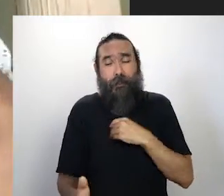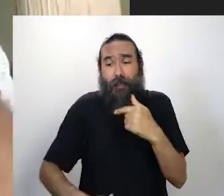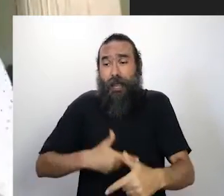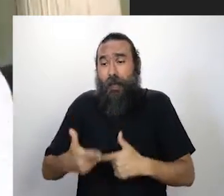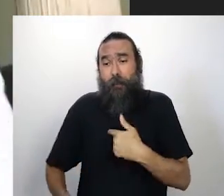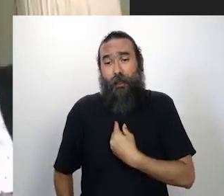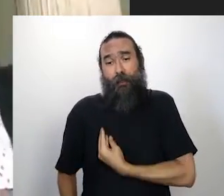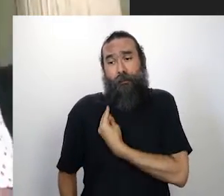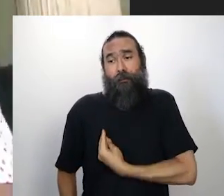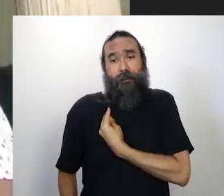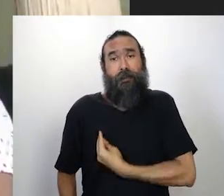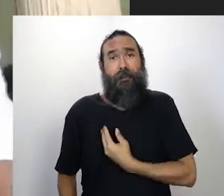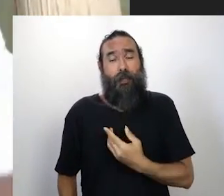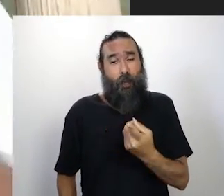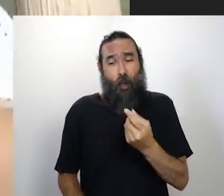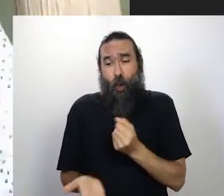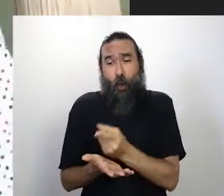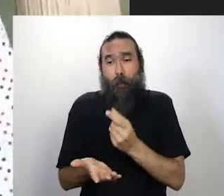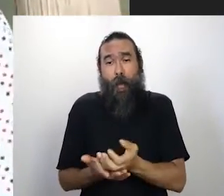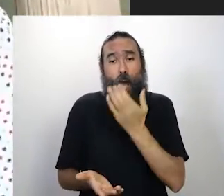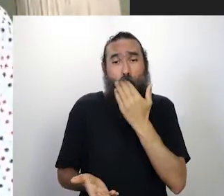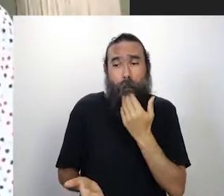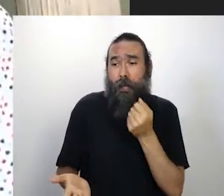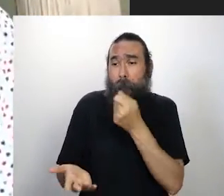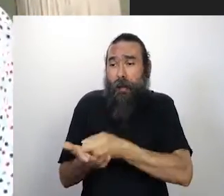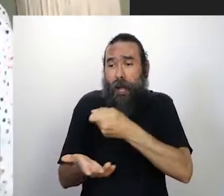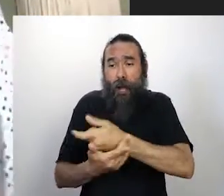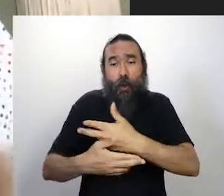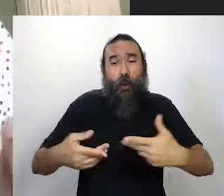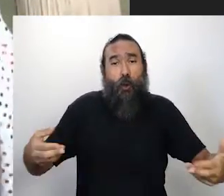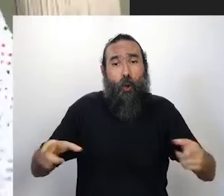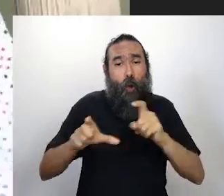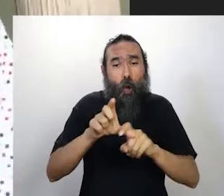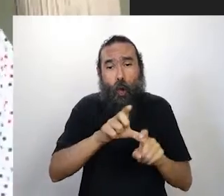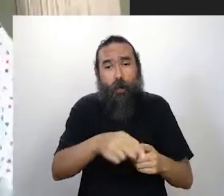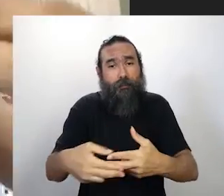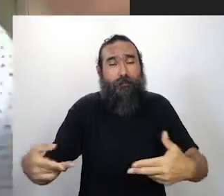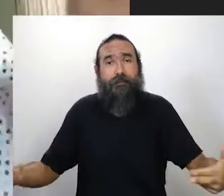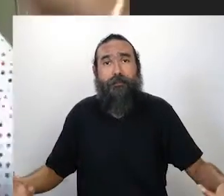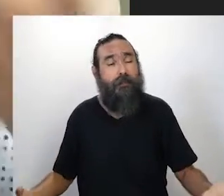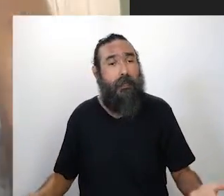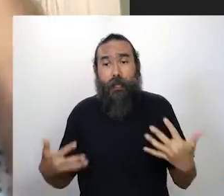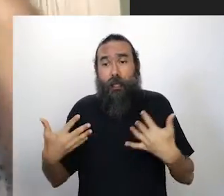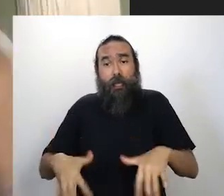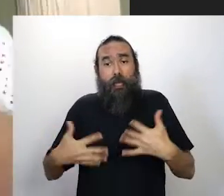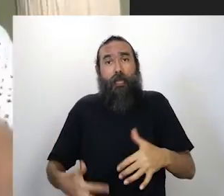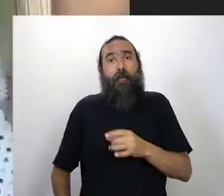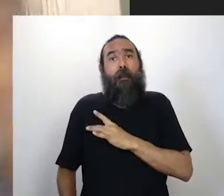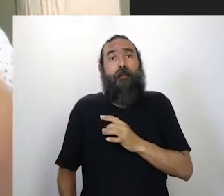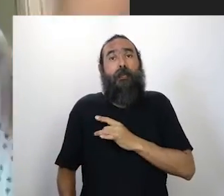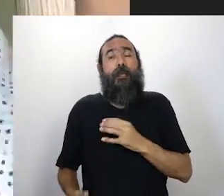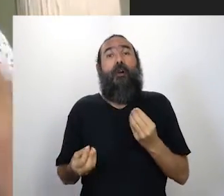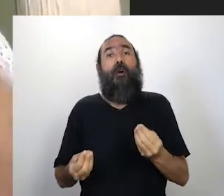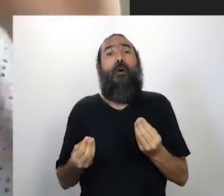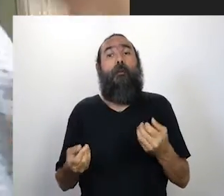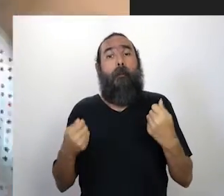para botar sua bolacha dentro de casa e pagar suas contas. Na realidade, a gente fica com medo, você tem que estar usando uma máscara para qualquer passo que